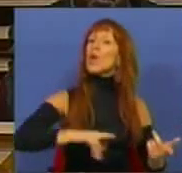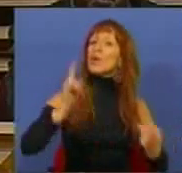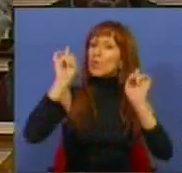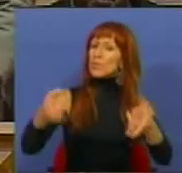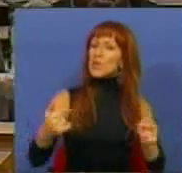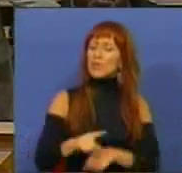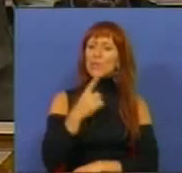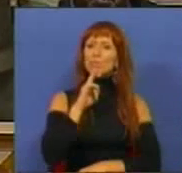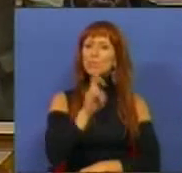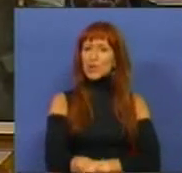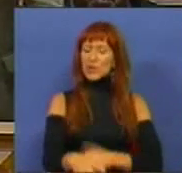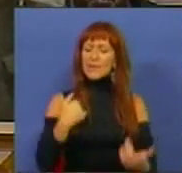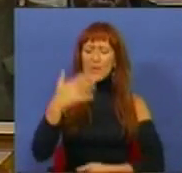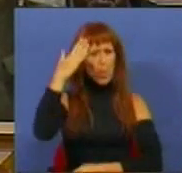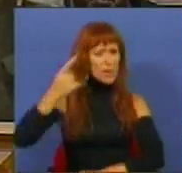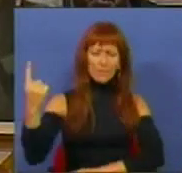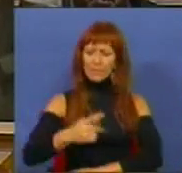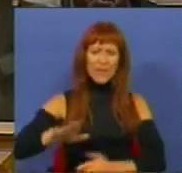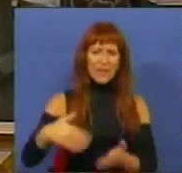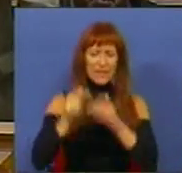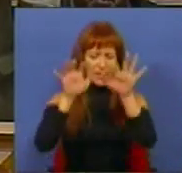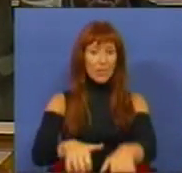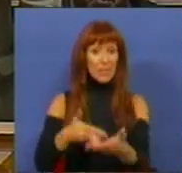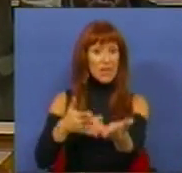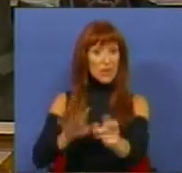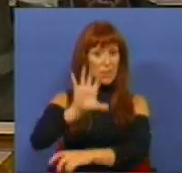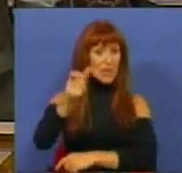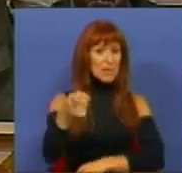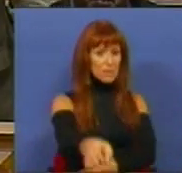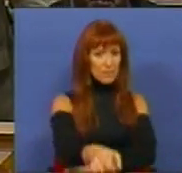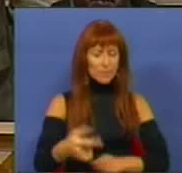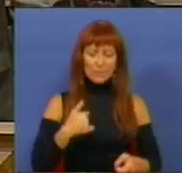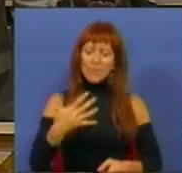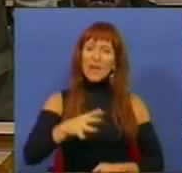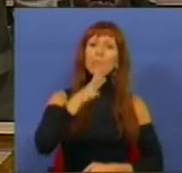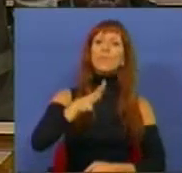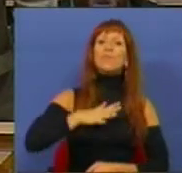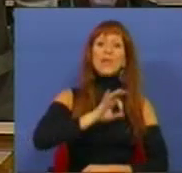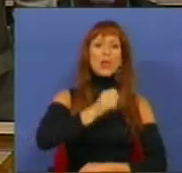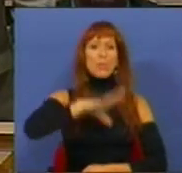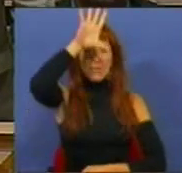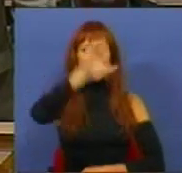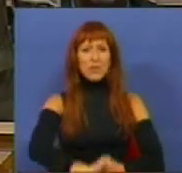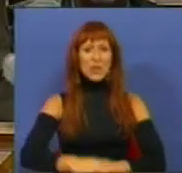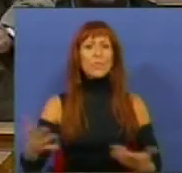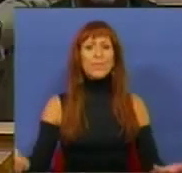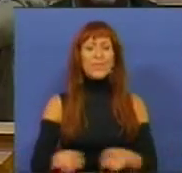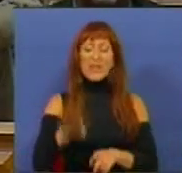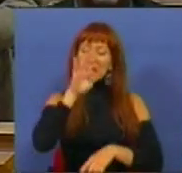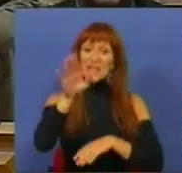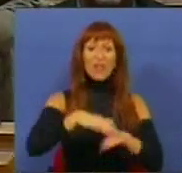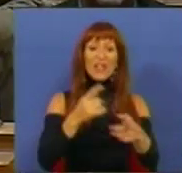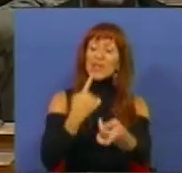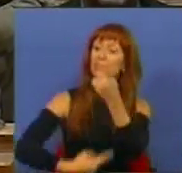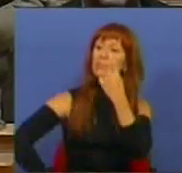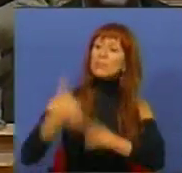começar por uma resposta que acho que é devida a este Parlamento e a este país. Queria que me dissesse, Sr. Primeiro-Ministro, se fez